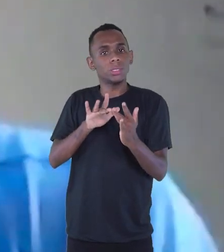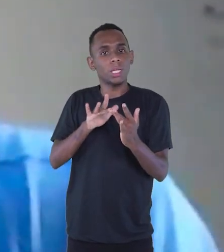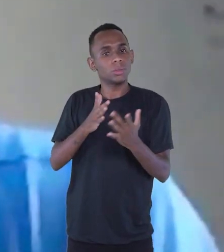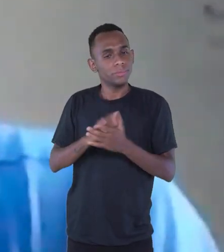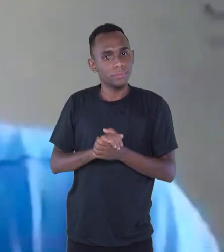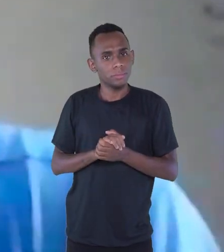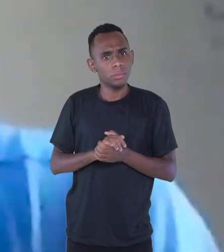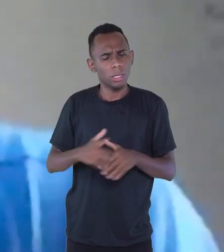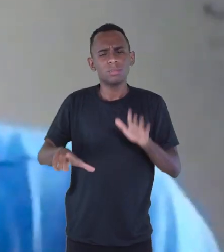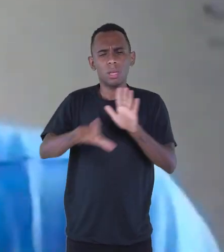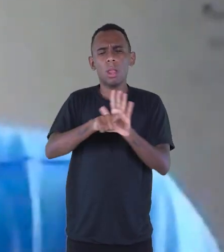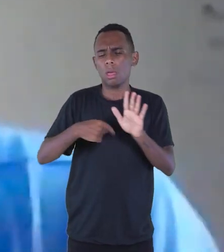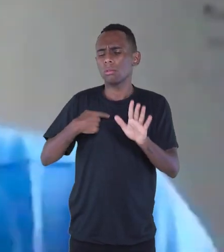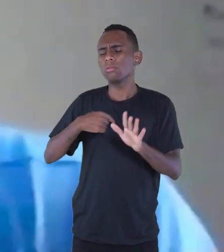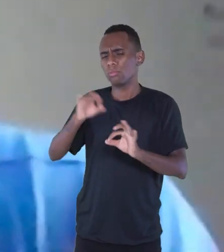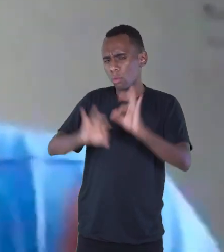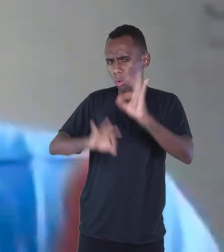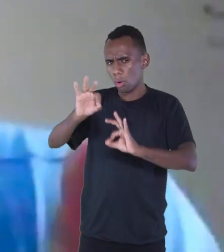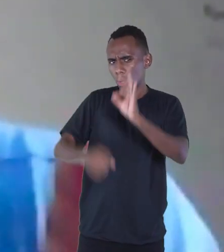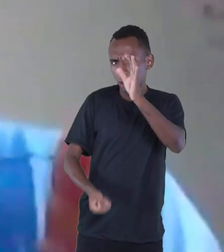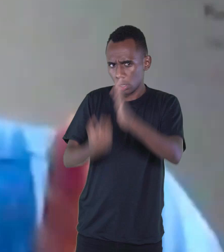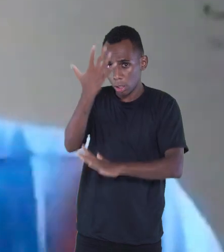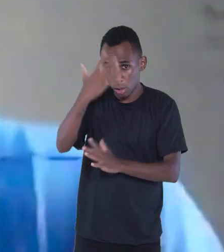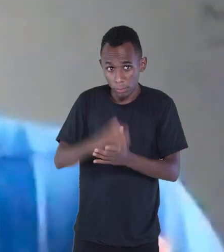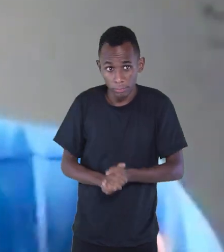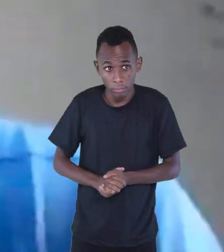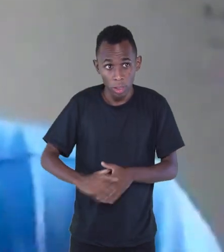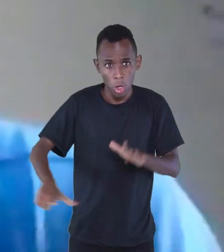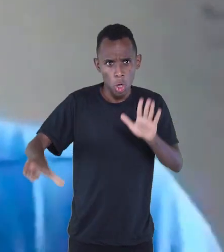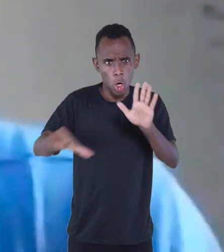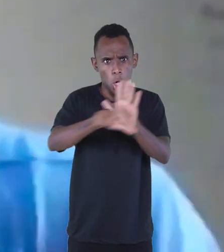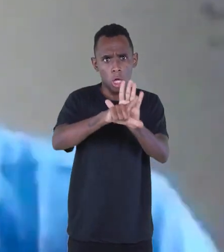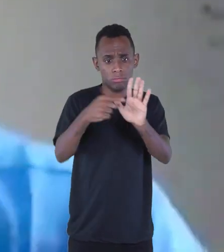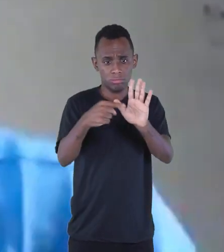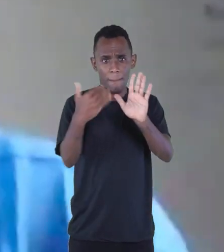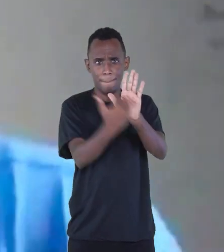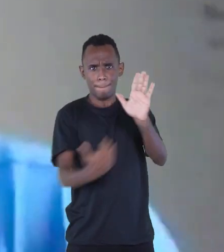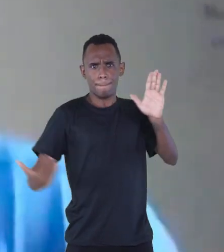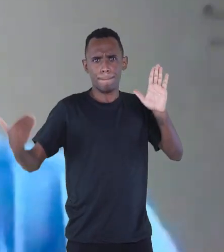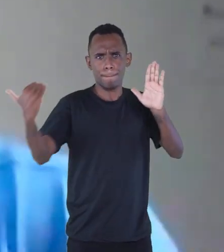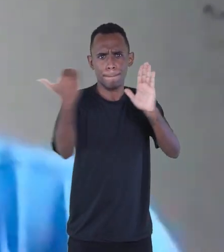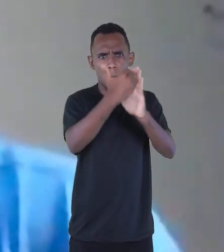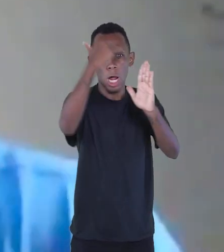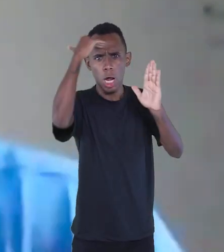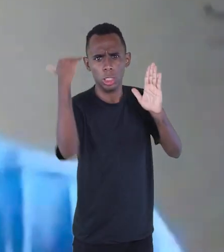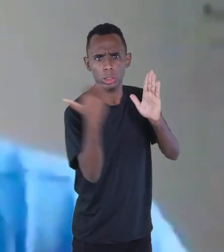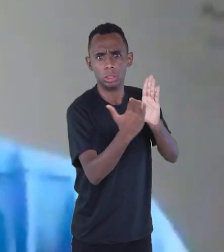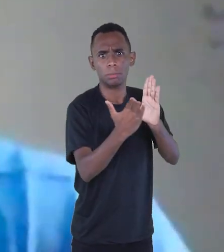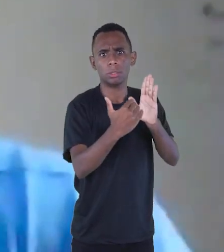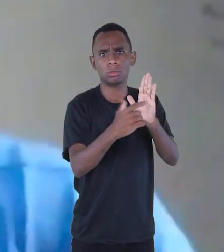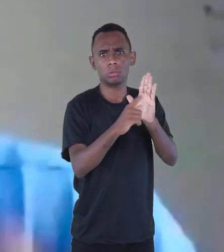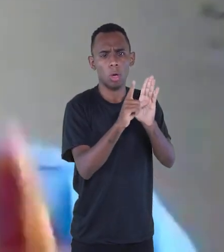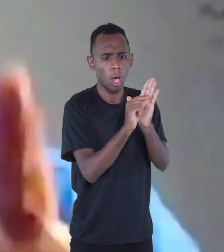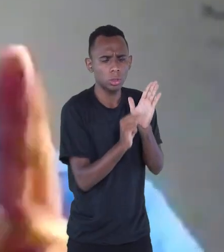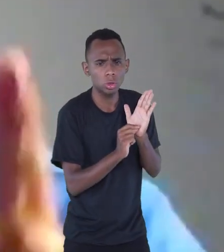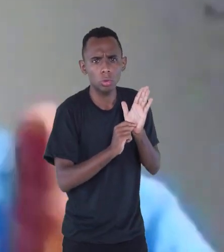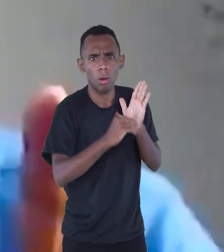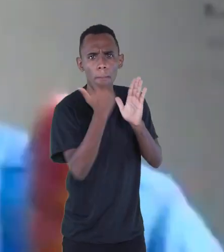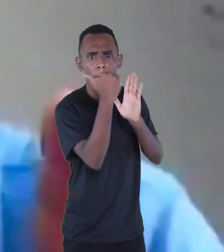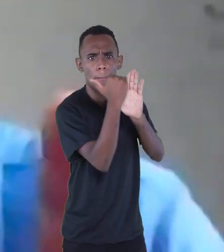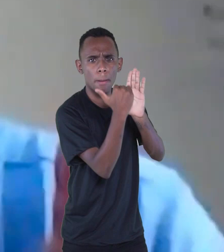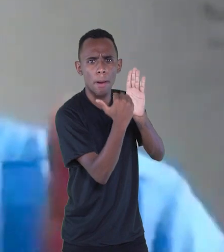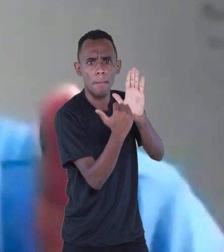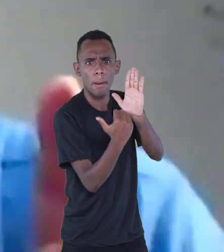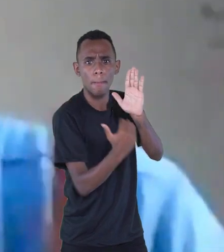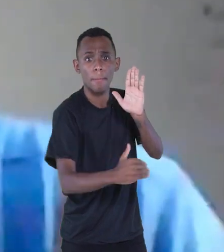Essa lei eu vou criar e haverá de ser suprema. Os seus artigos e itens serão